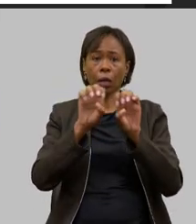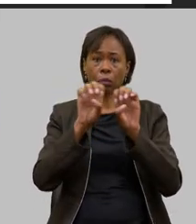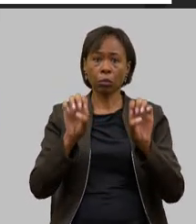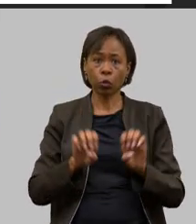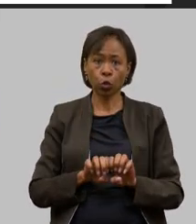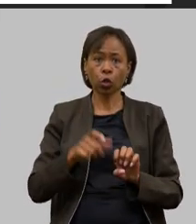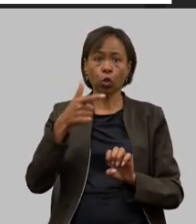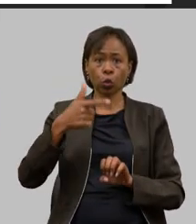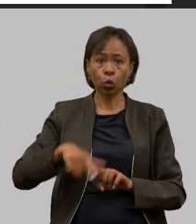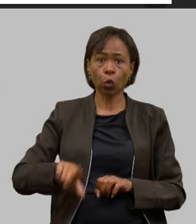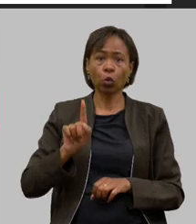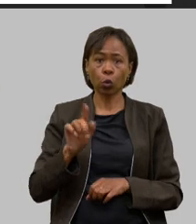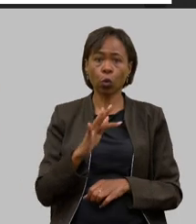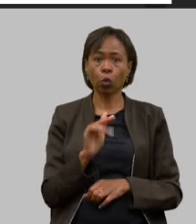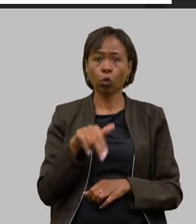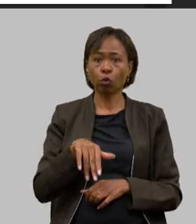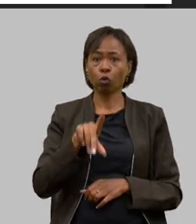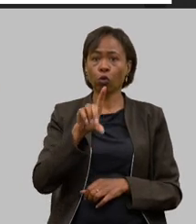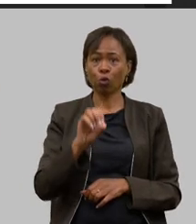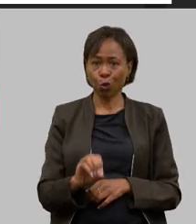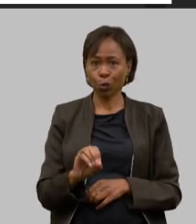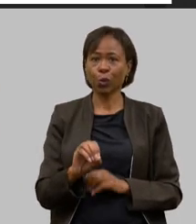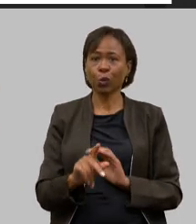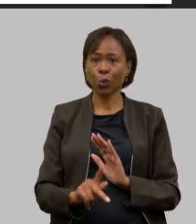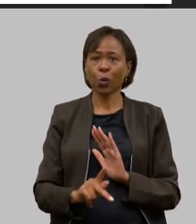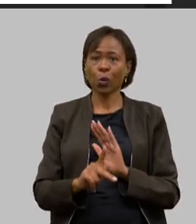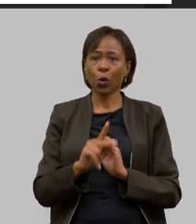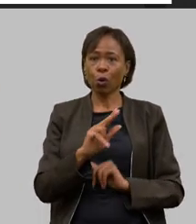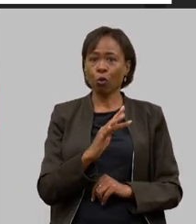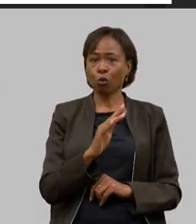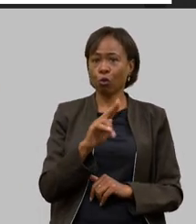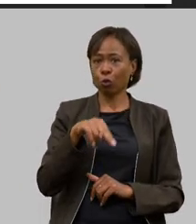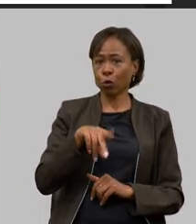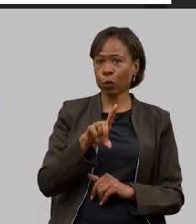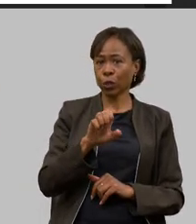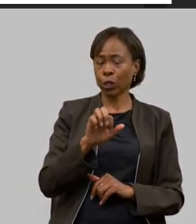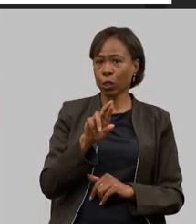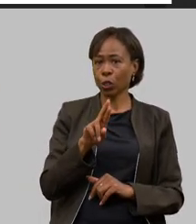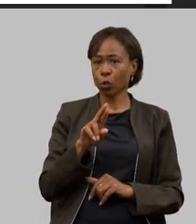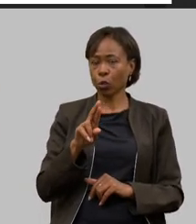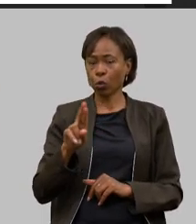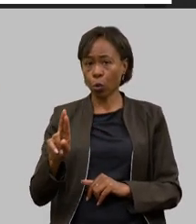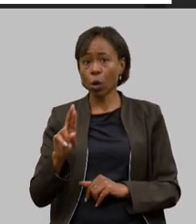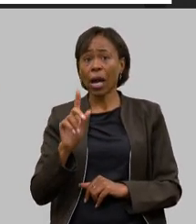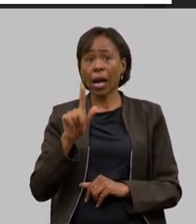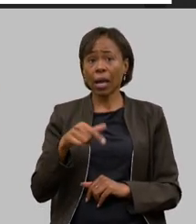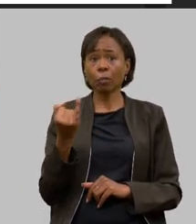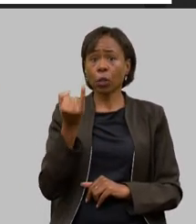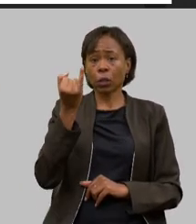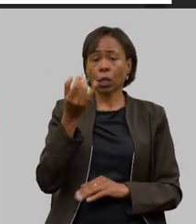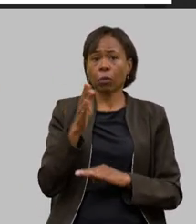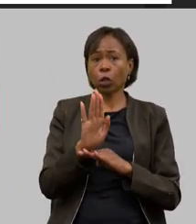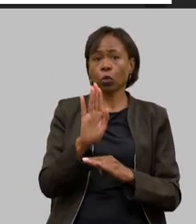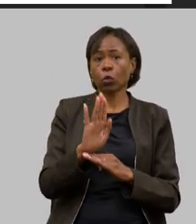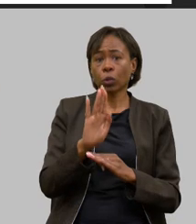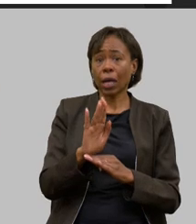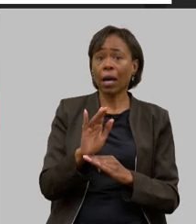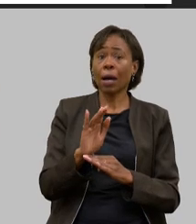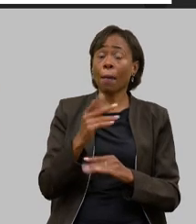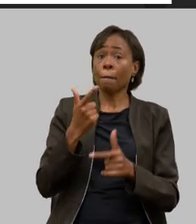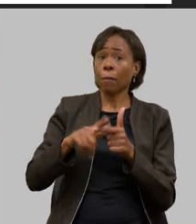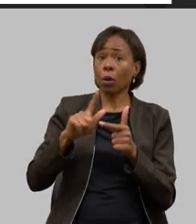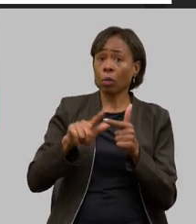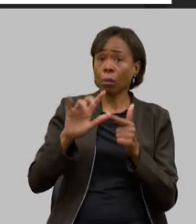que veio também numa boa hora que nós vamos ter agora um fundo não reembolsável para poder atender emergências climáticas eu agradeço aqui essa